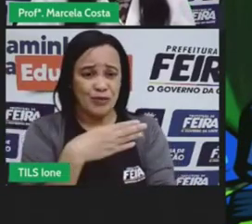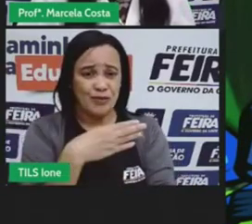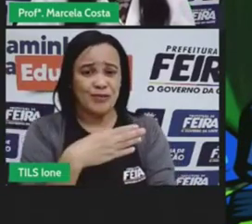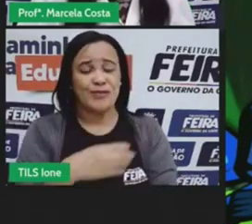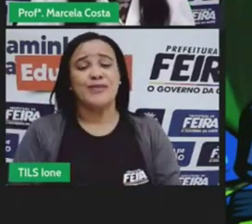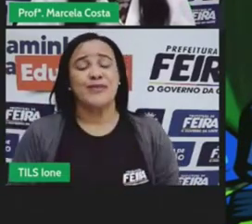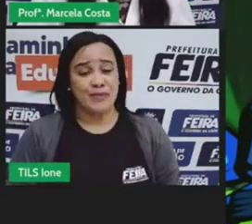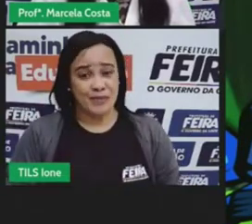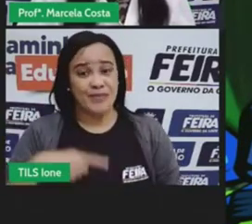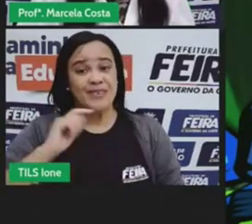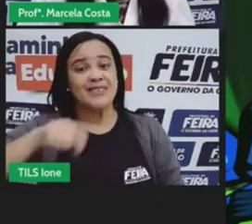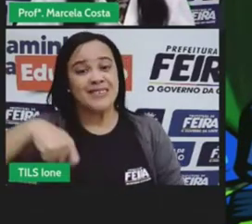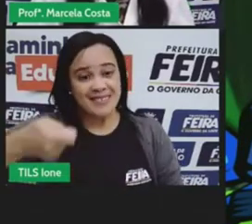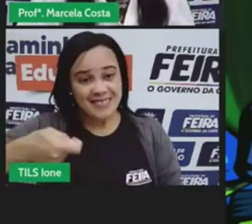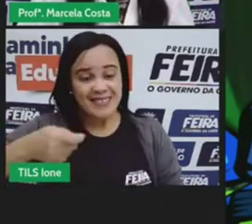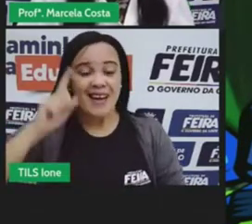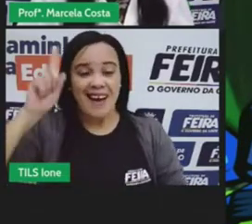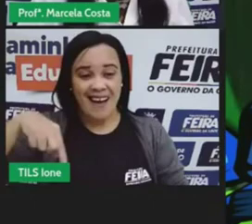reciclar